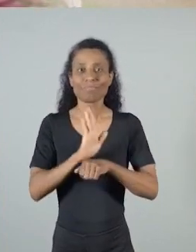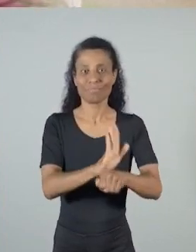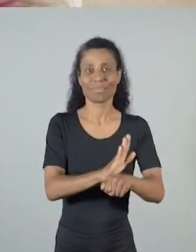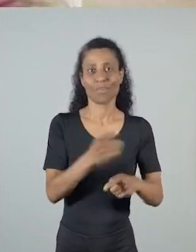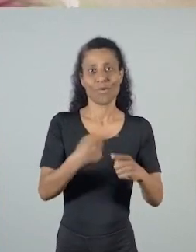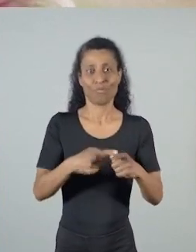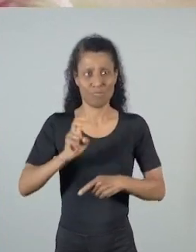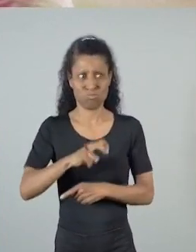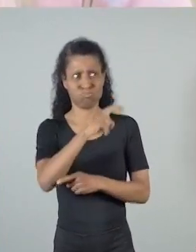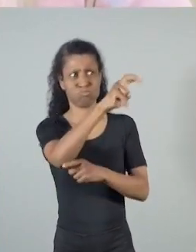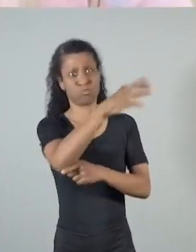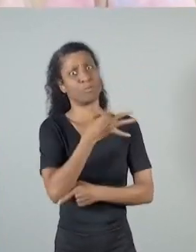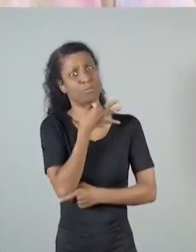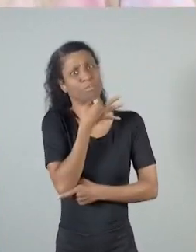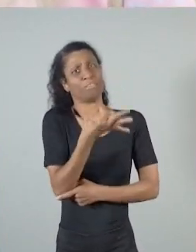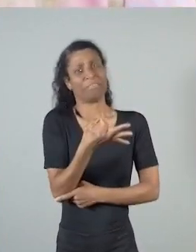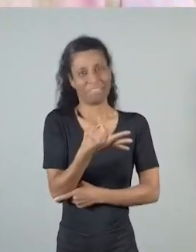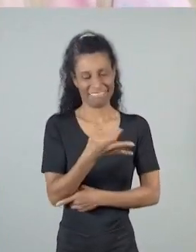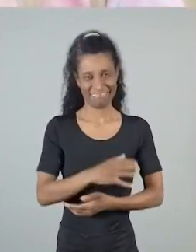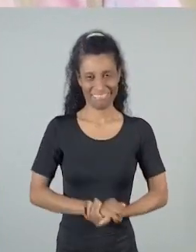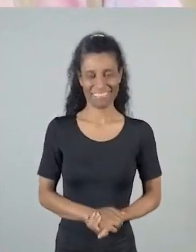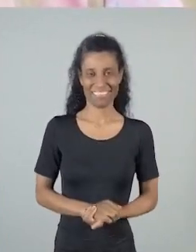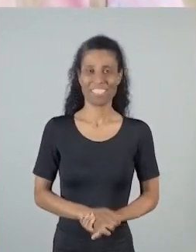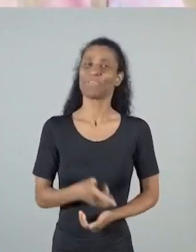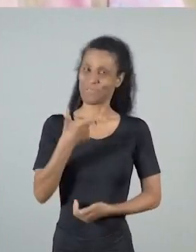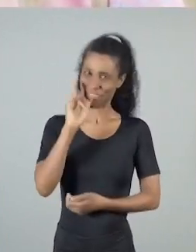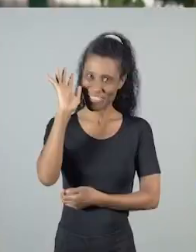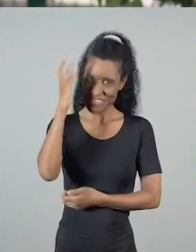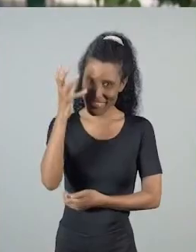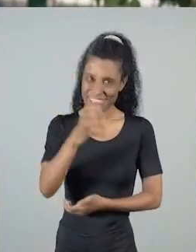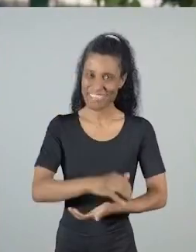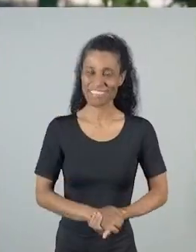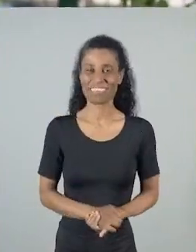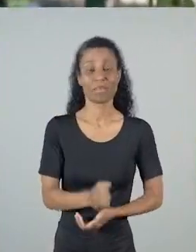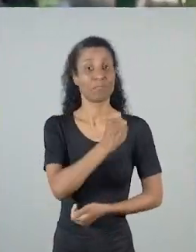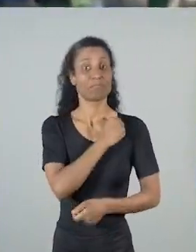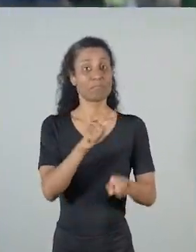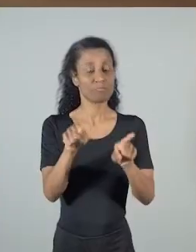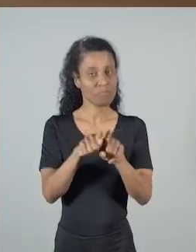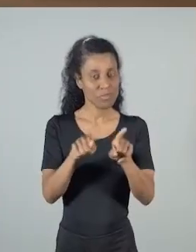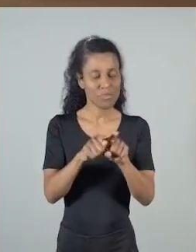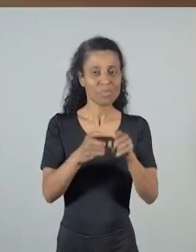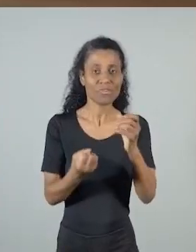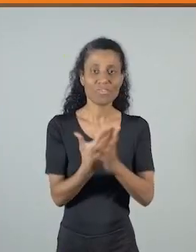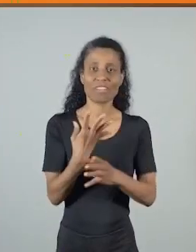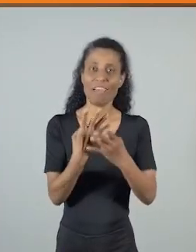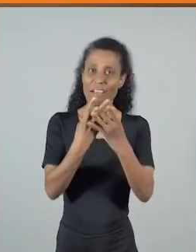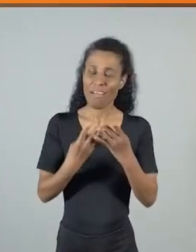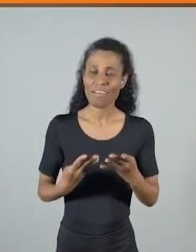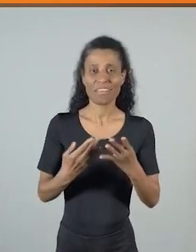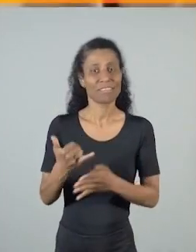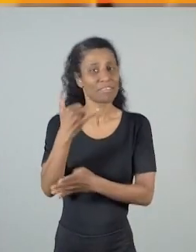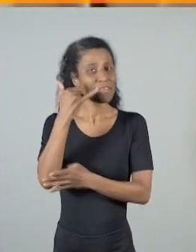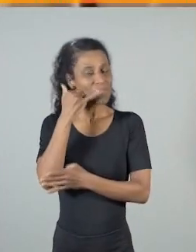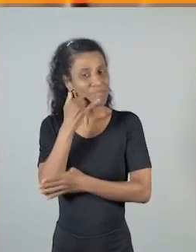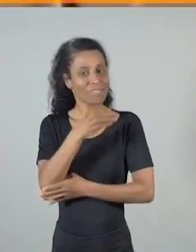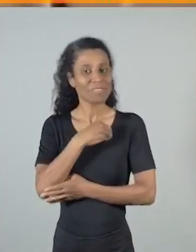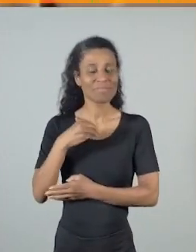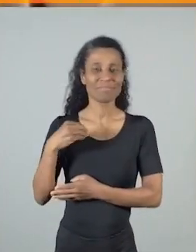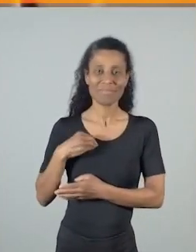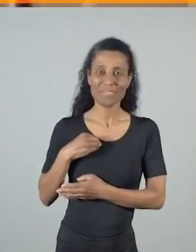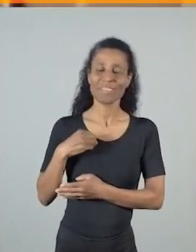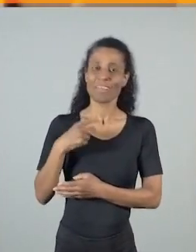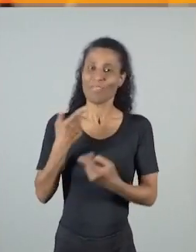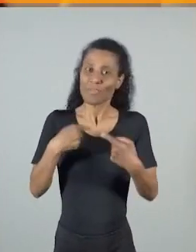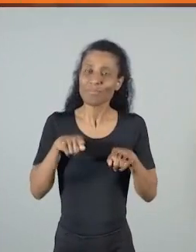buscar para levarem eles, né? Sim, que essa lomba aí mata no subir, né? Isso tem solução. Melo também vai implantar uma rede